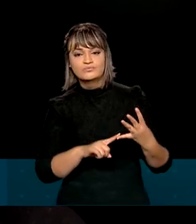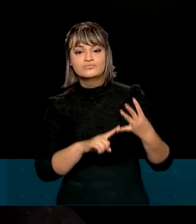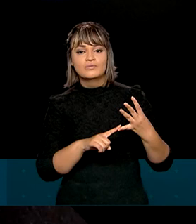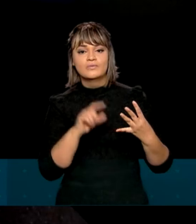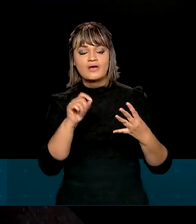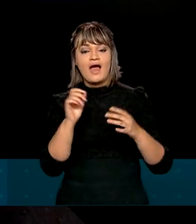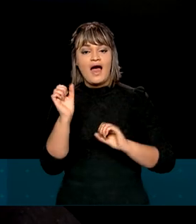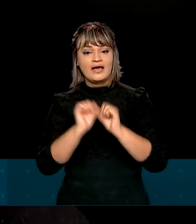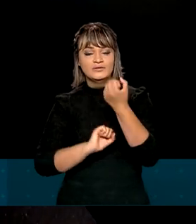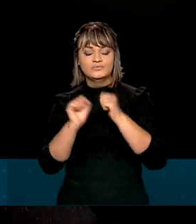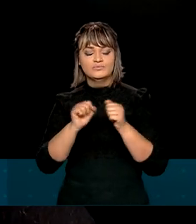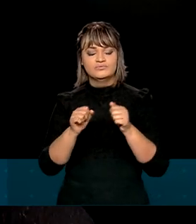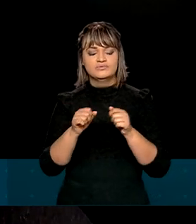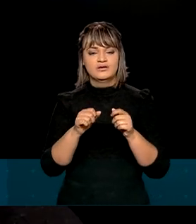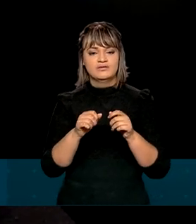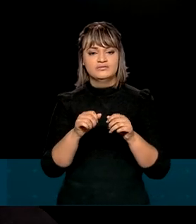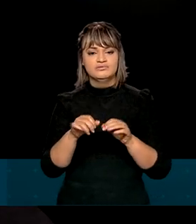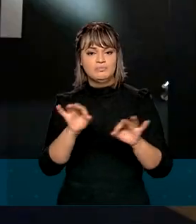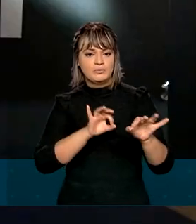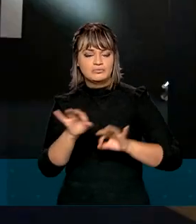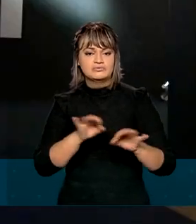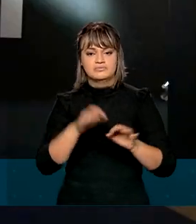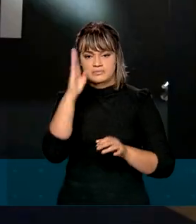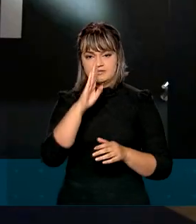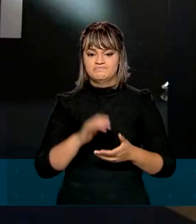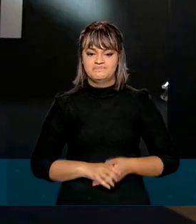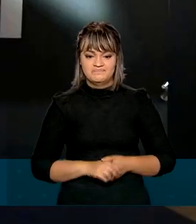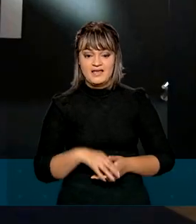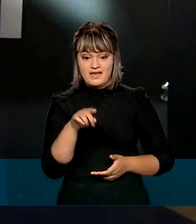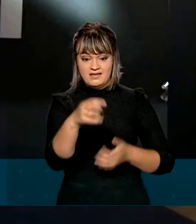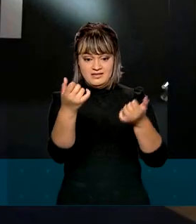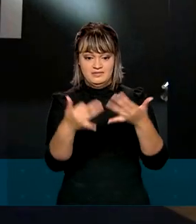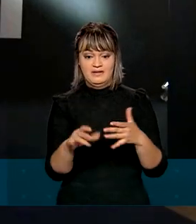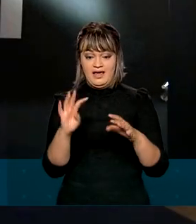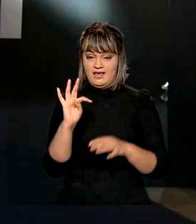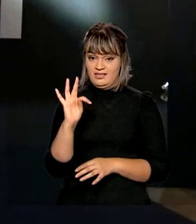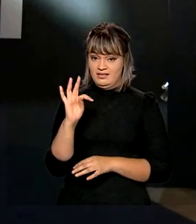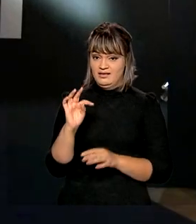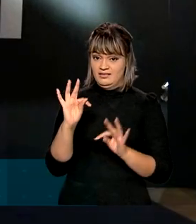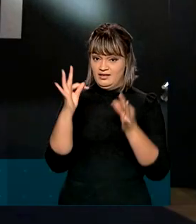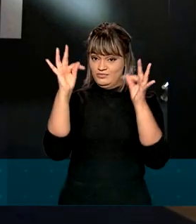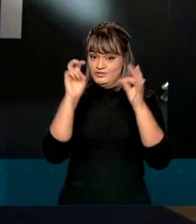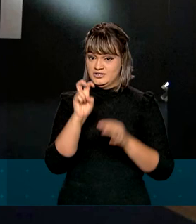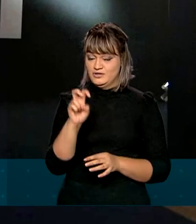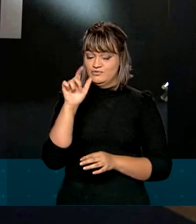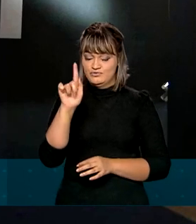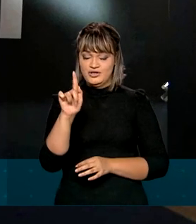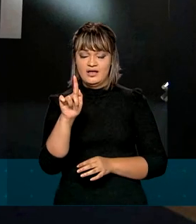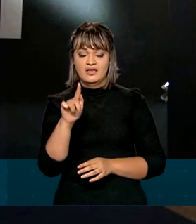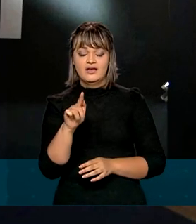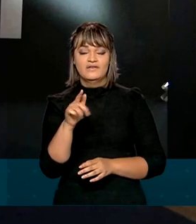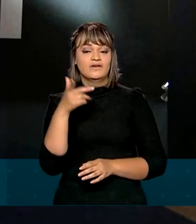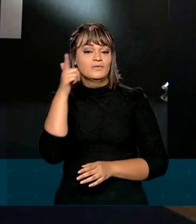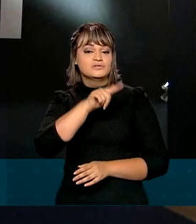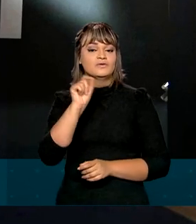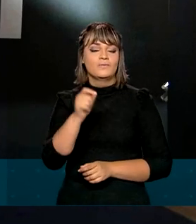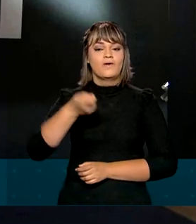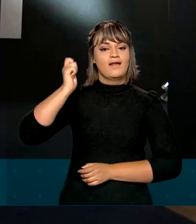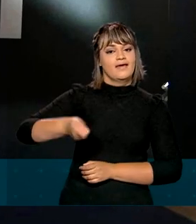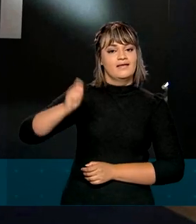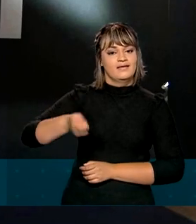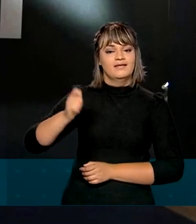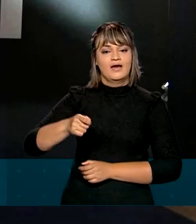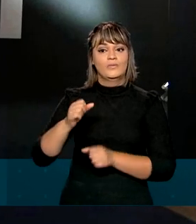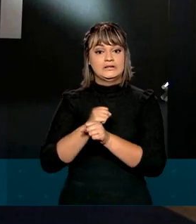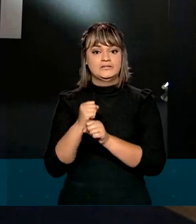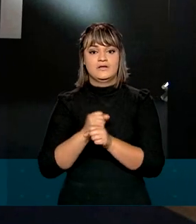própria indústria manufatureira brasileira. A tecnologia 5G deve chegar ao Brasil por meio de um leilão, que deve acontecer